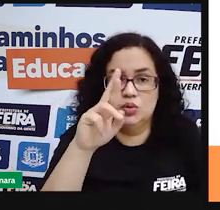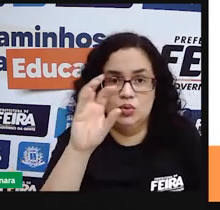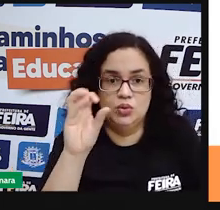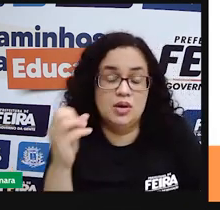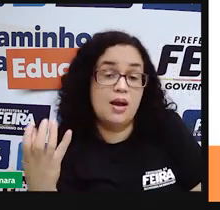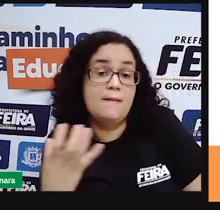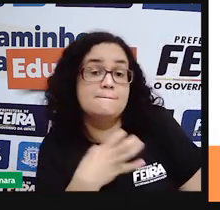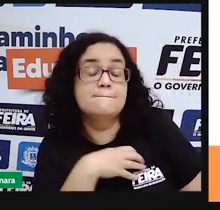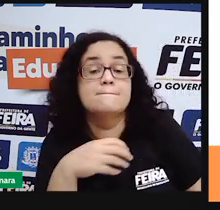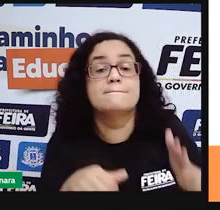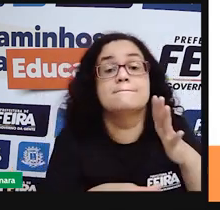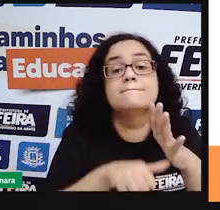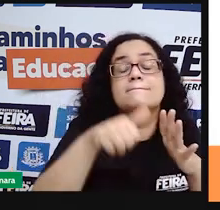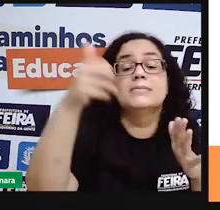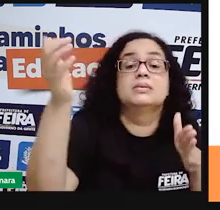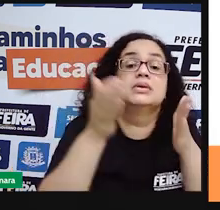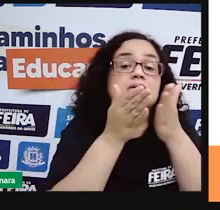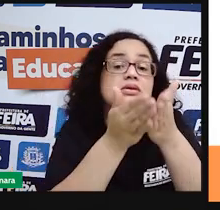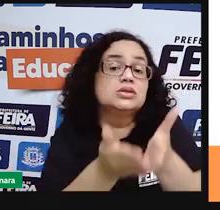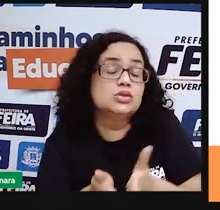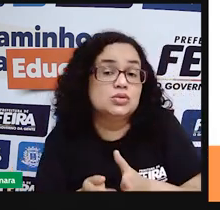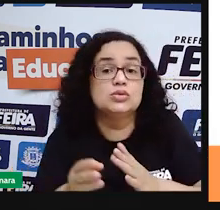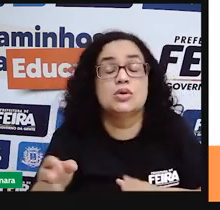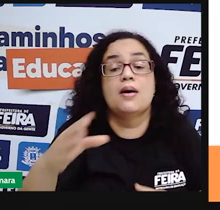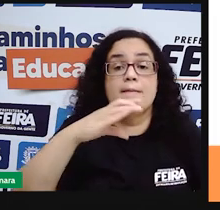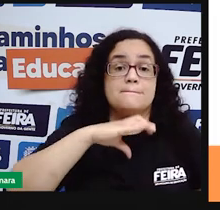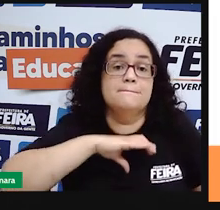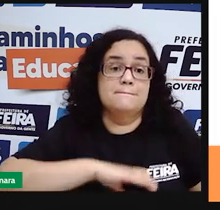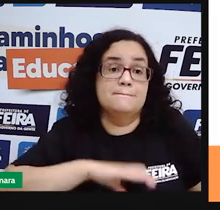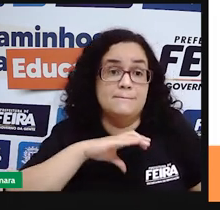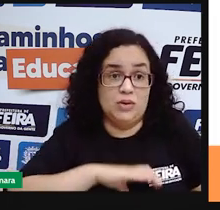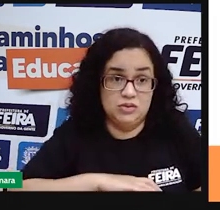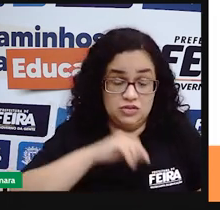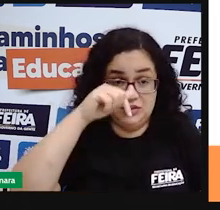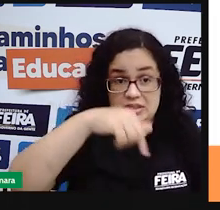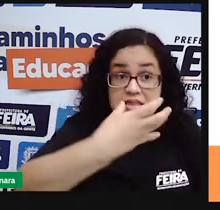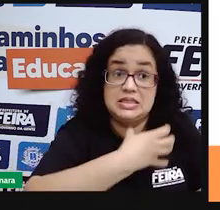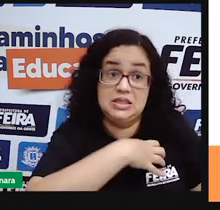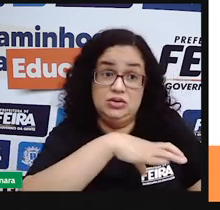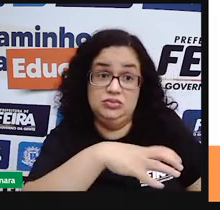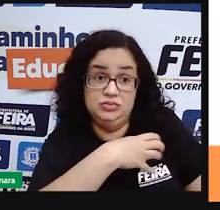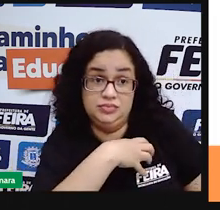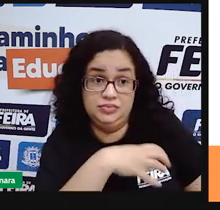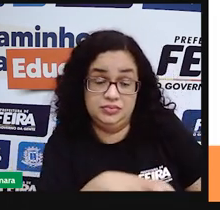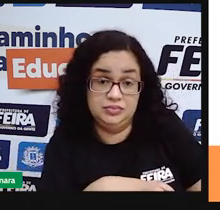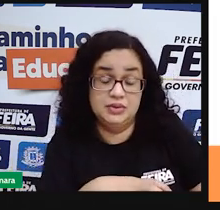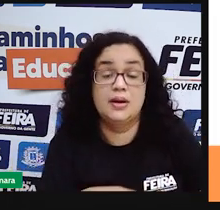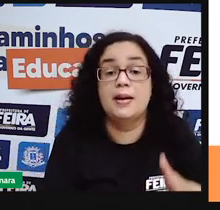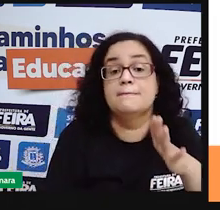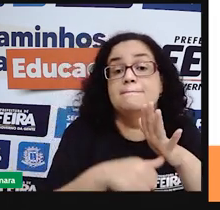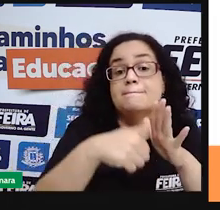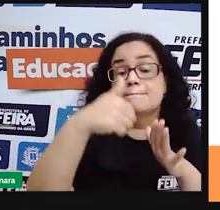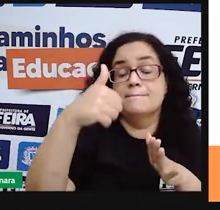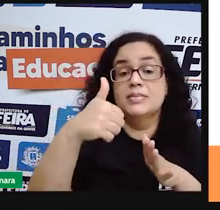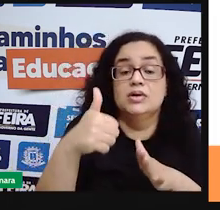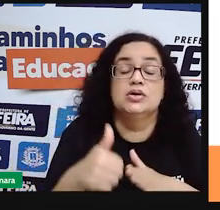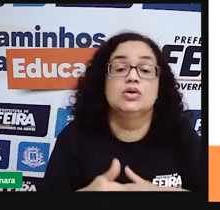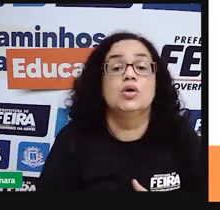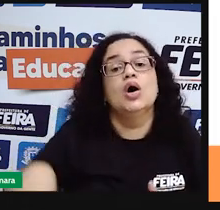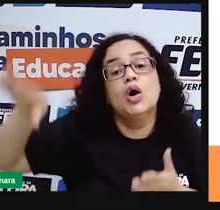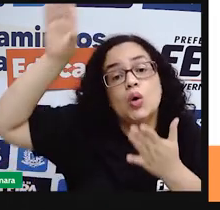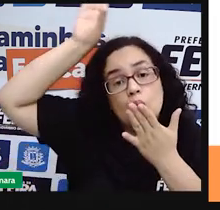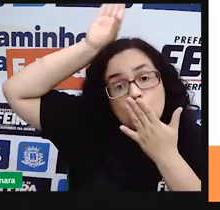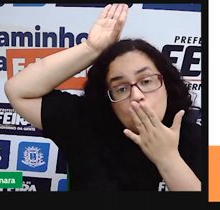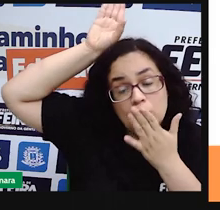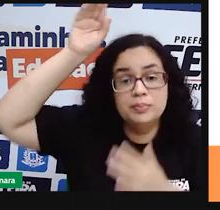primeiras terras onde os portugueses pisaram e assim onde as primeiras terras onde os indígenas foram notados.